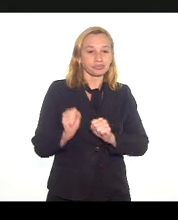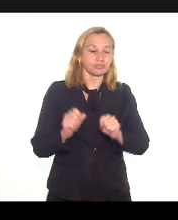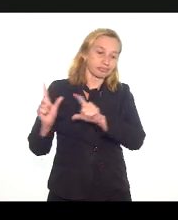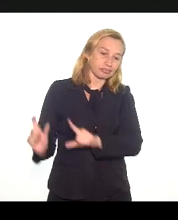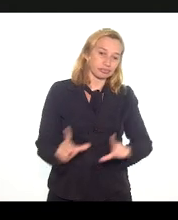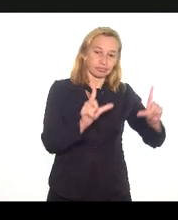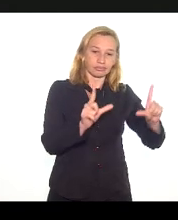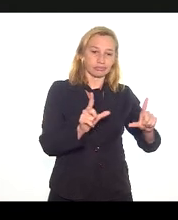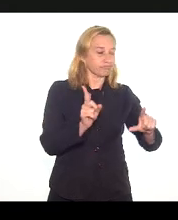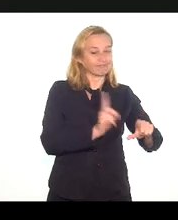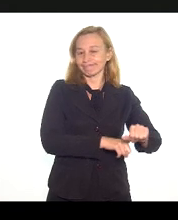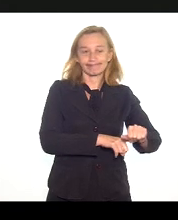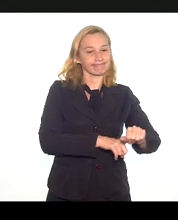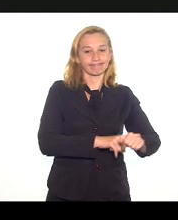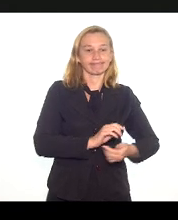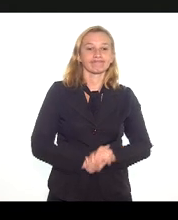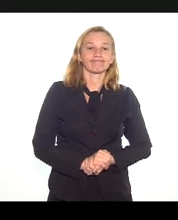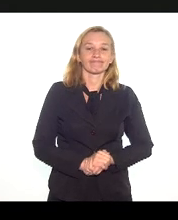direto, que não vai dar tempo.